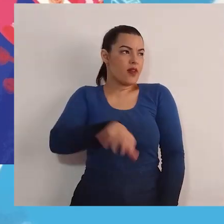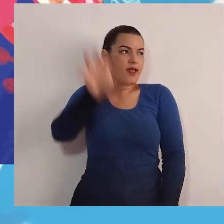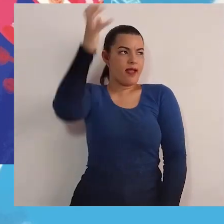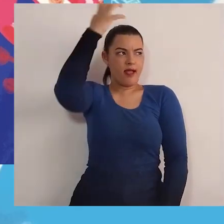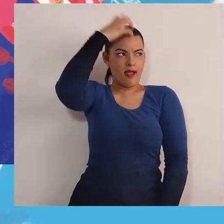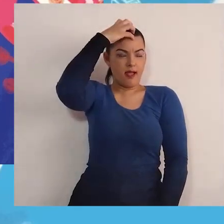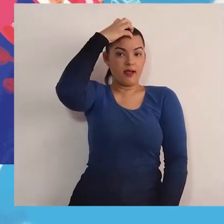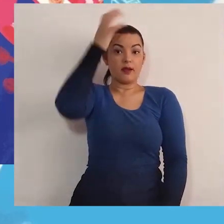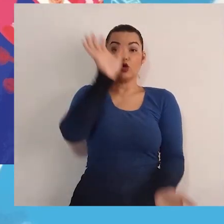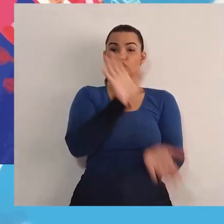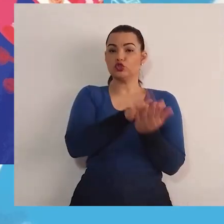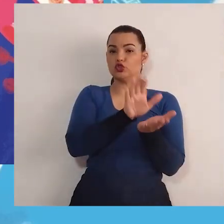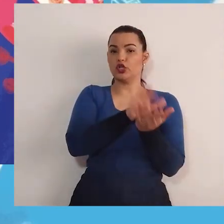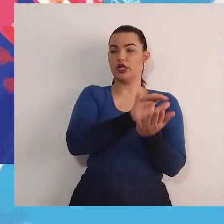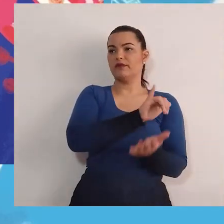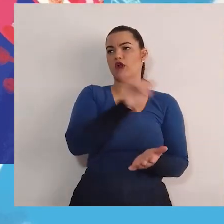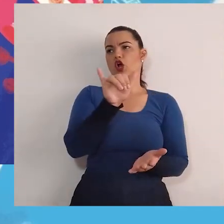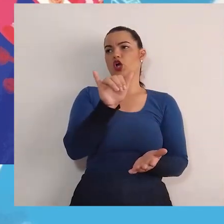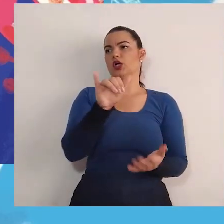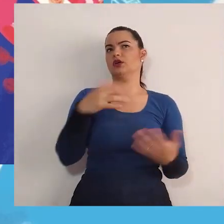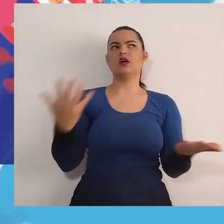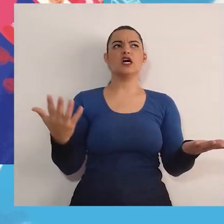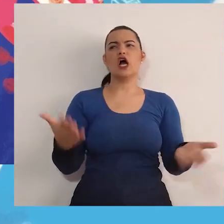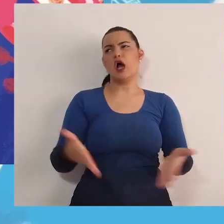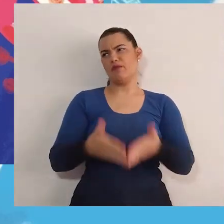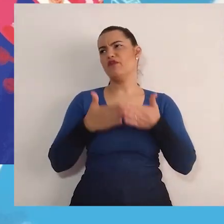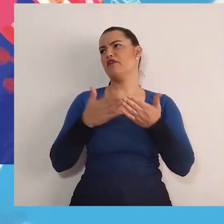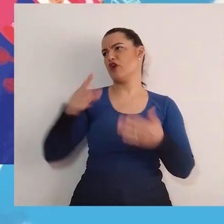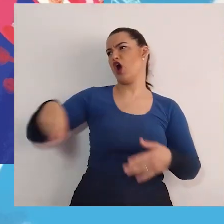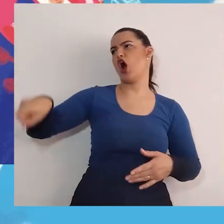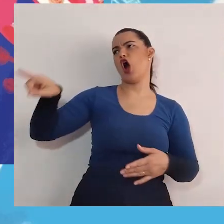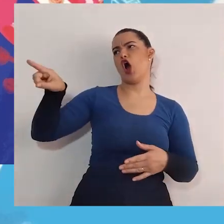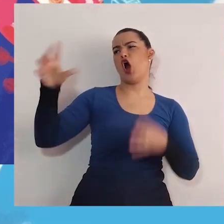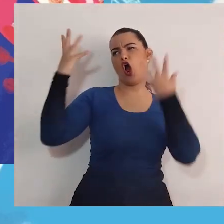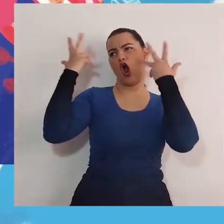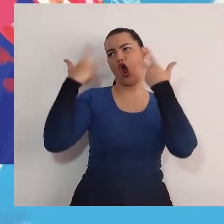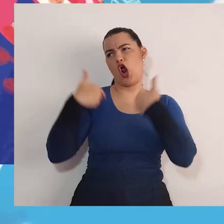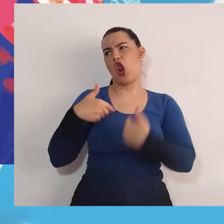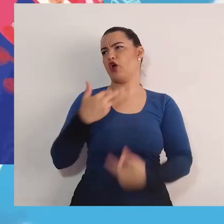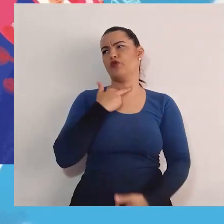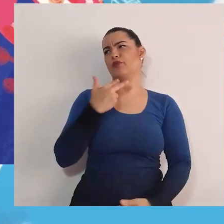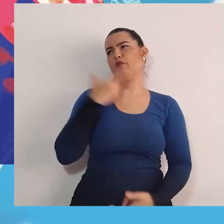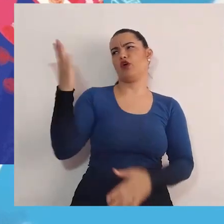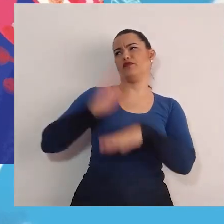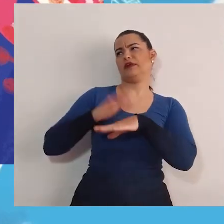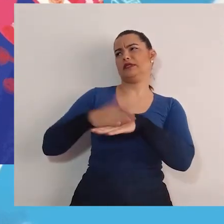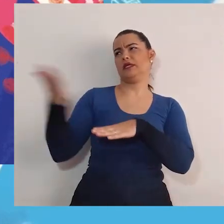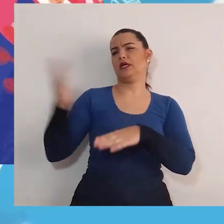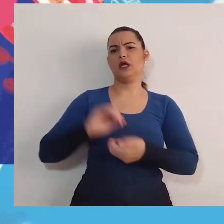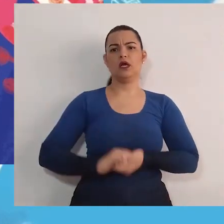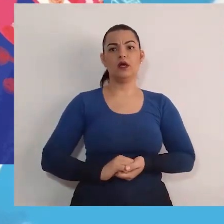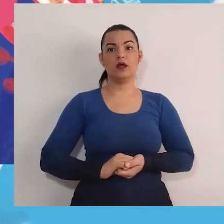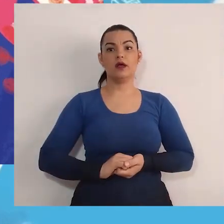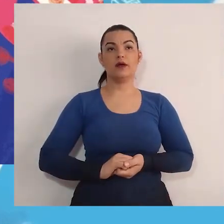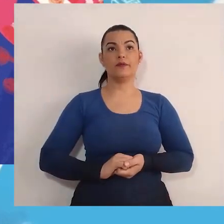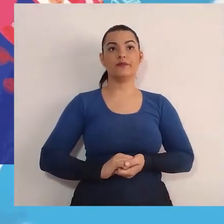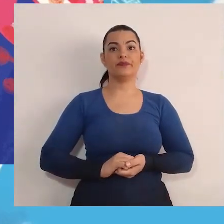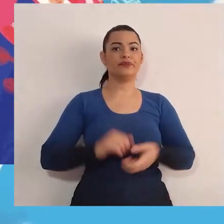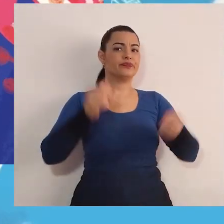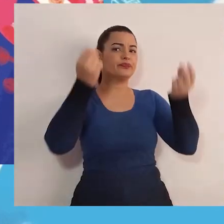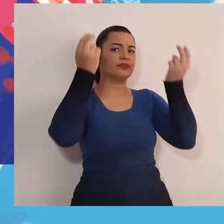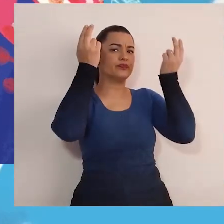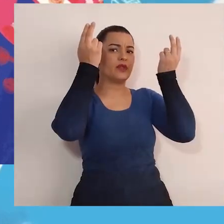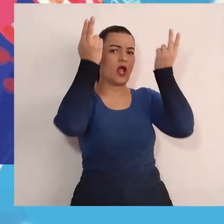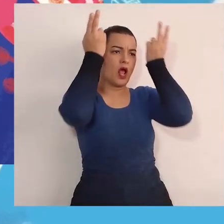rainha? O jacaré disse, Isso não pode ficar assim? Vamos lá! E o malebre disse,